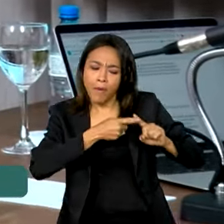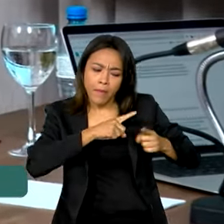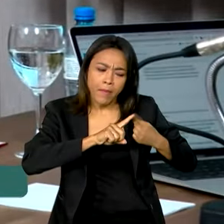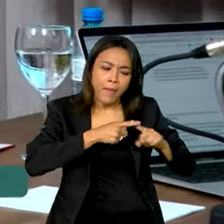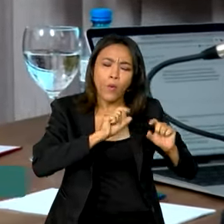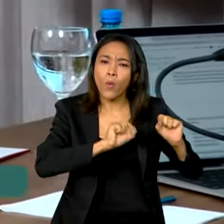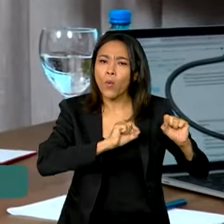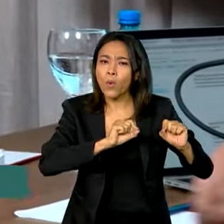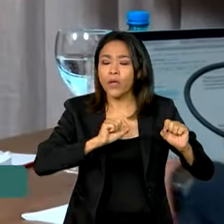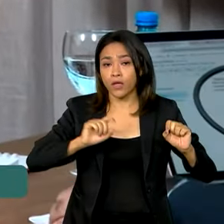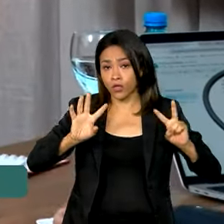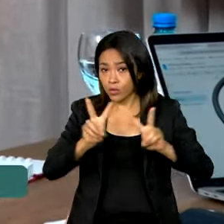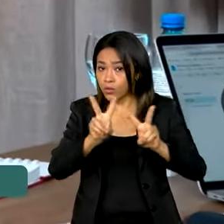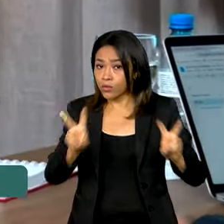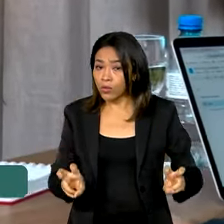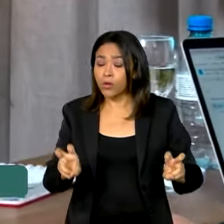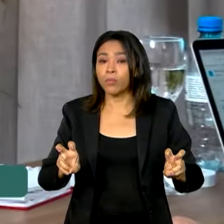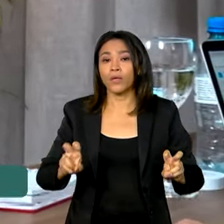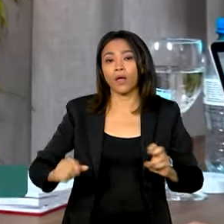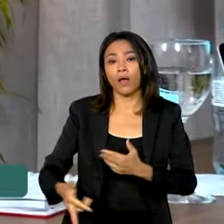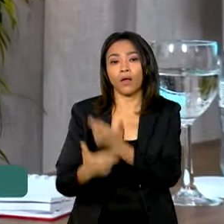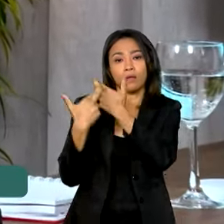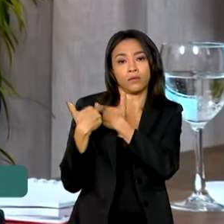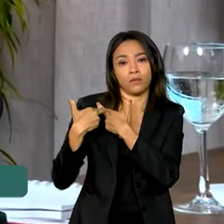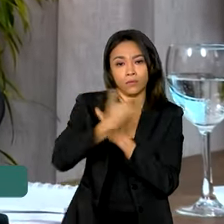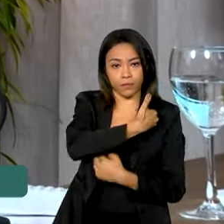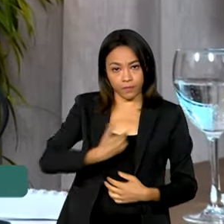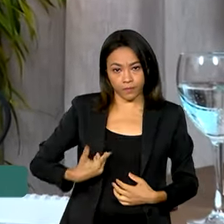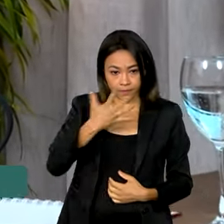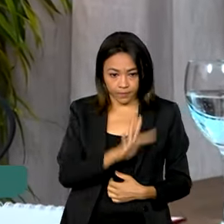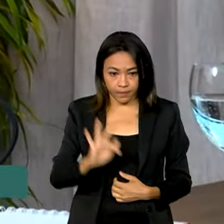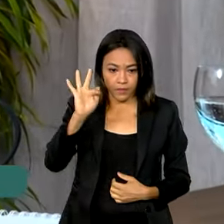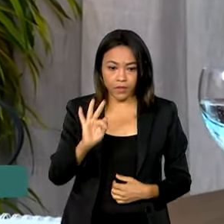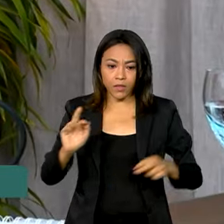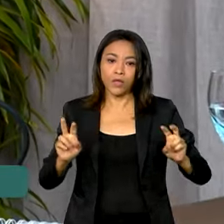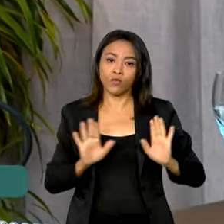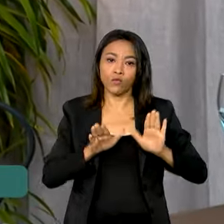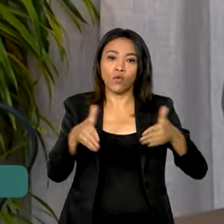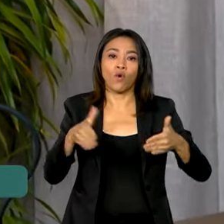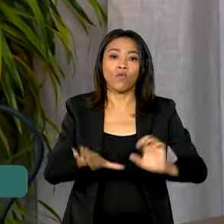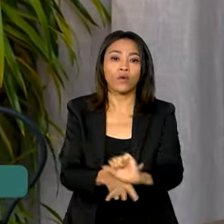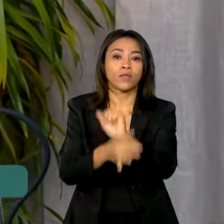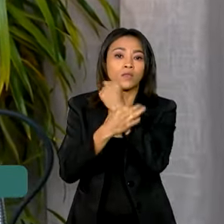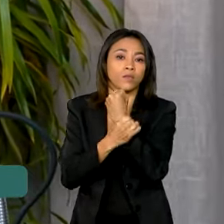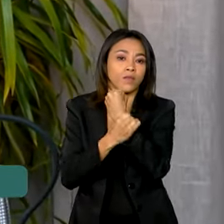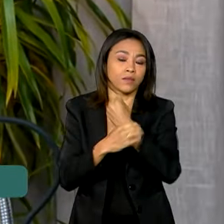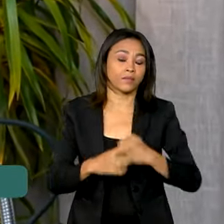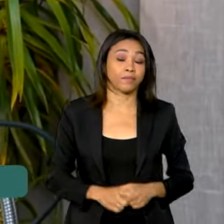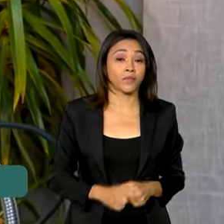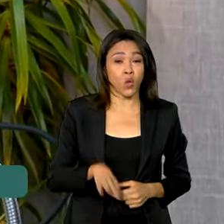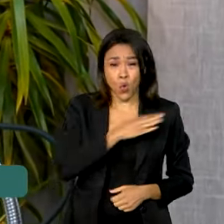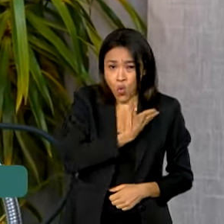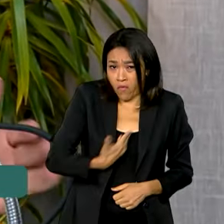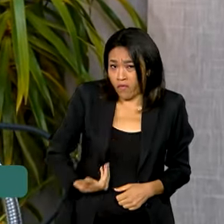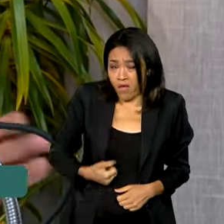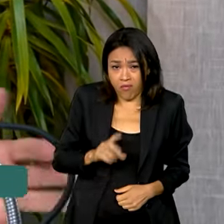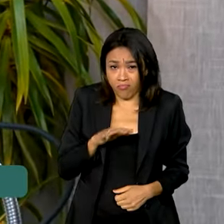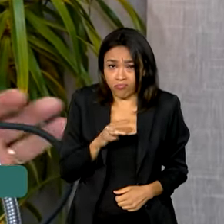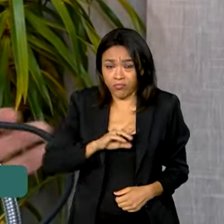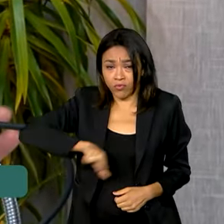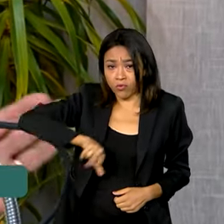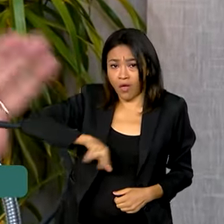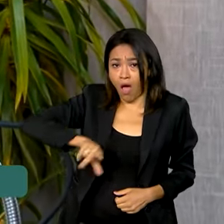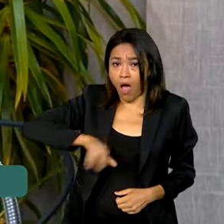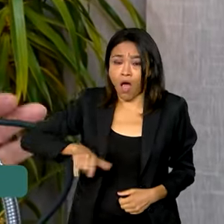o papel do governo federal na intervenção da segurança pública. Porque o governo não pode se meter na segurança